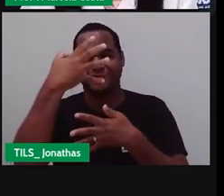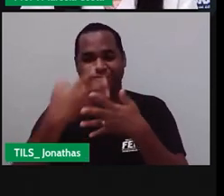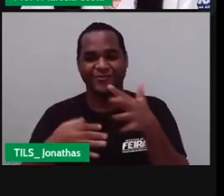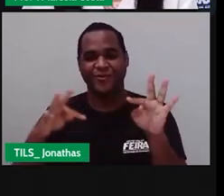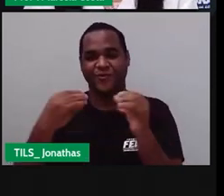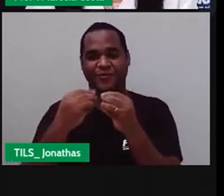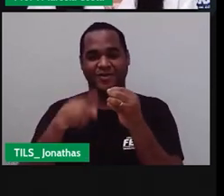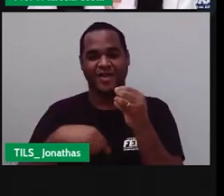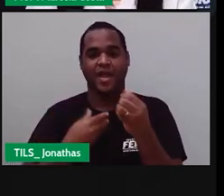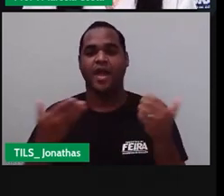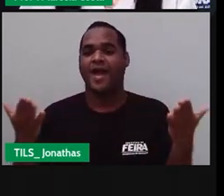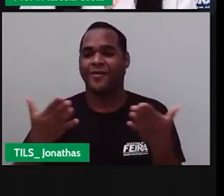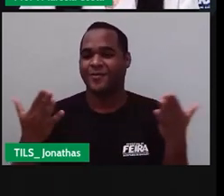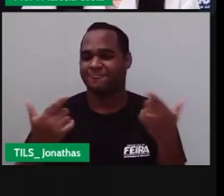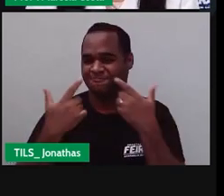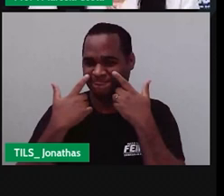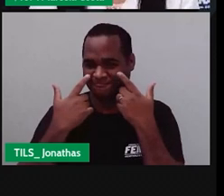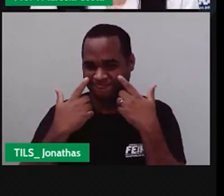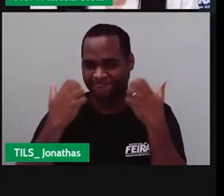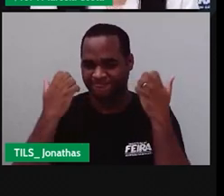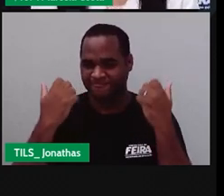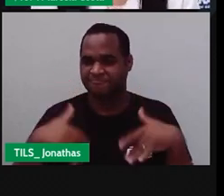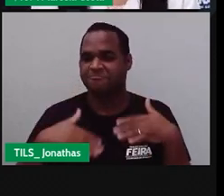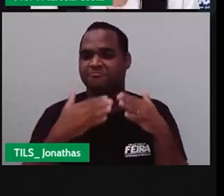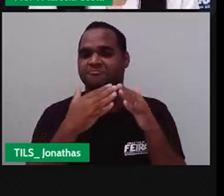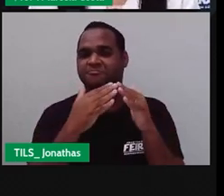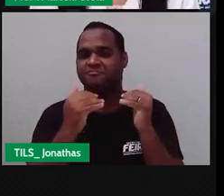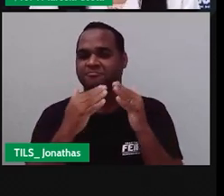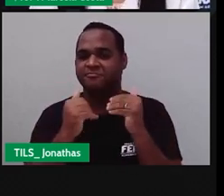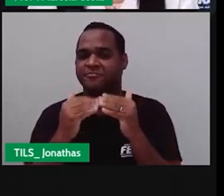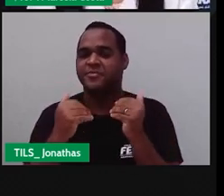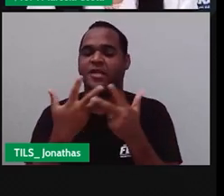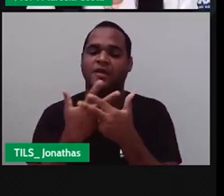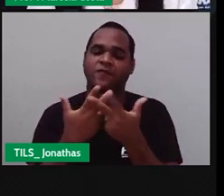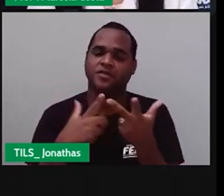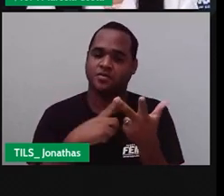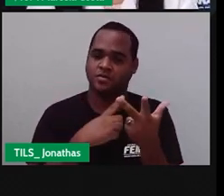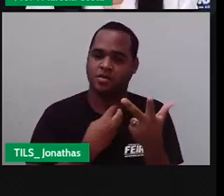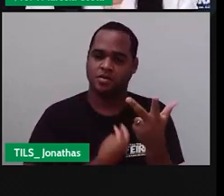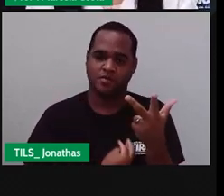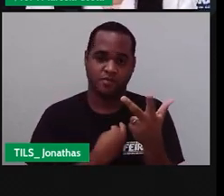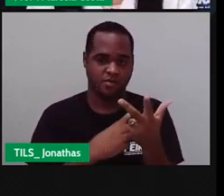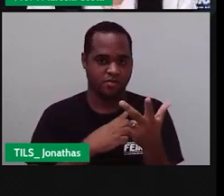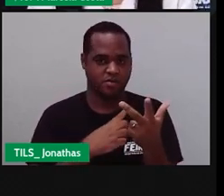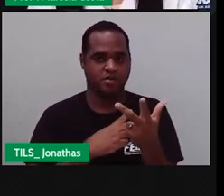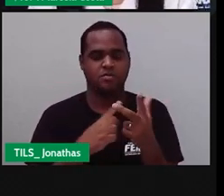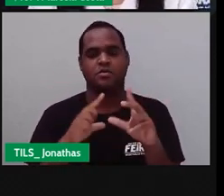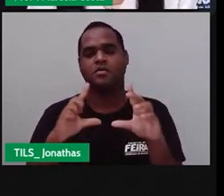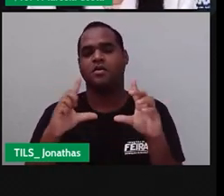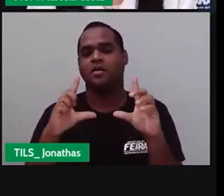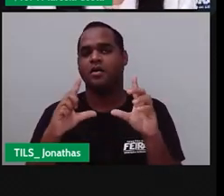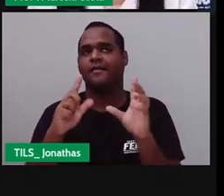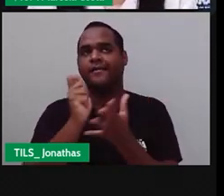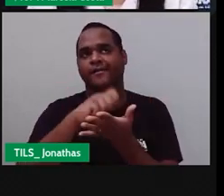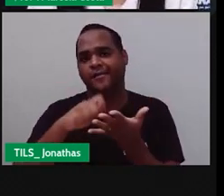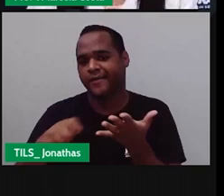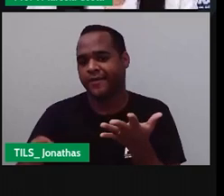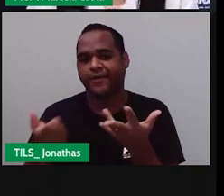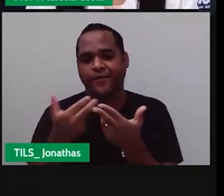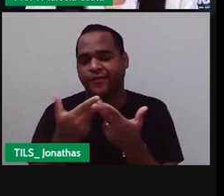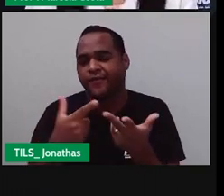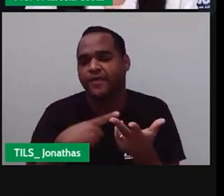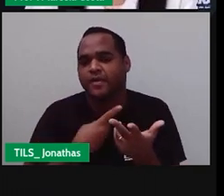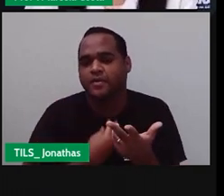Agora Criançada Eu vou pedir Para que você Faça um desenho Representando Diversidade